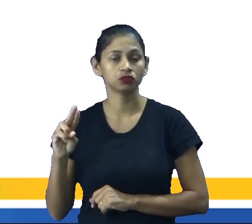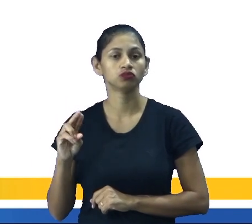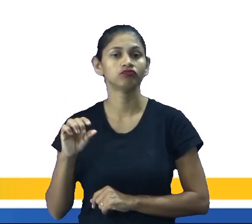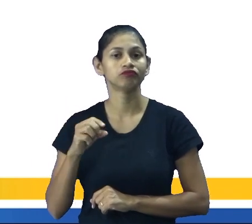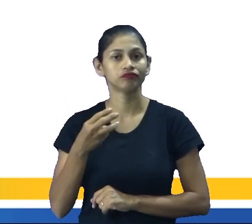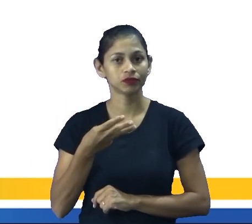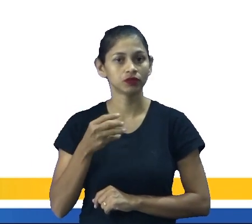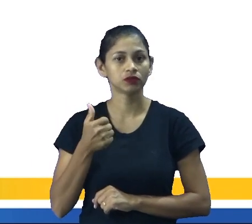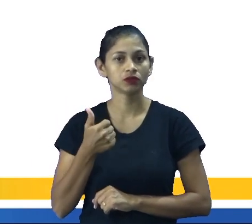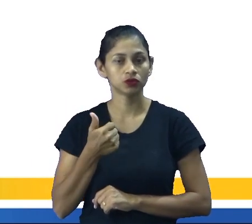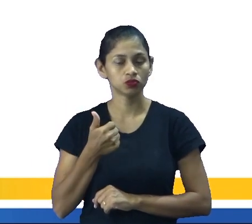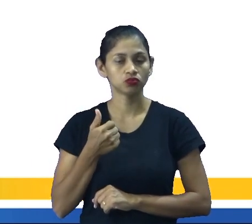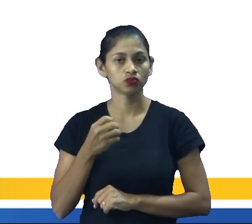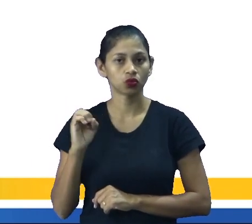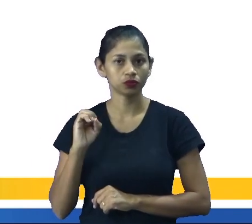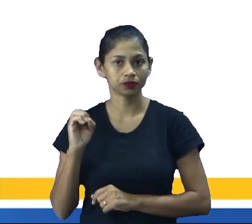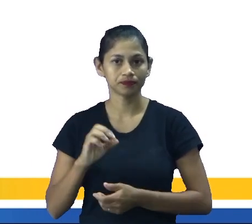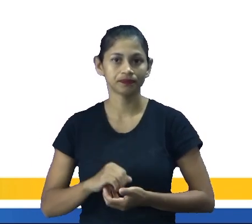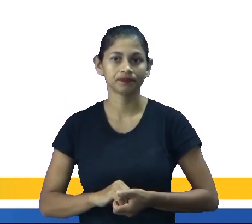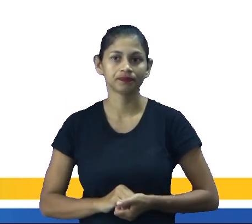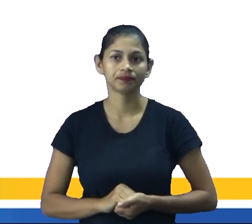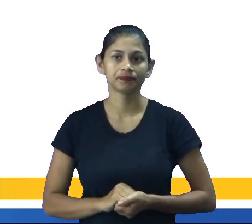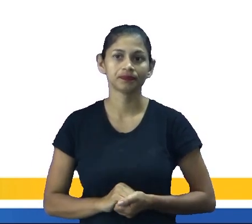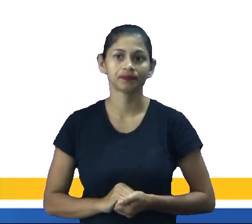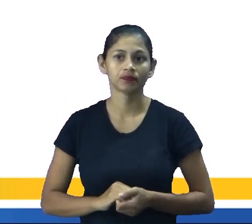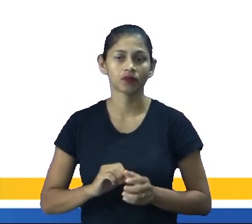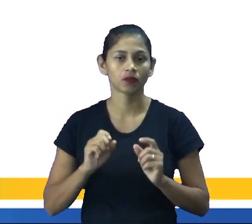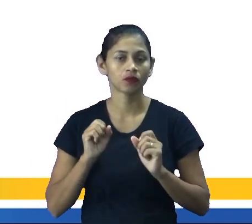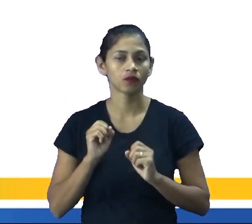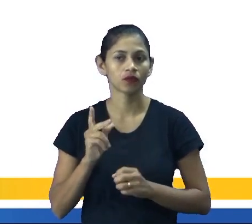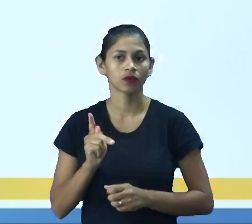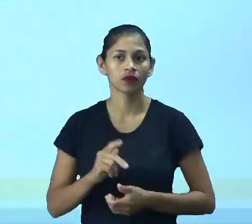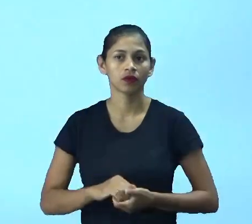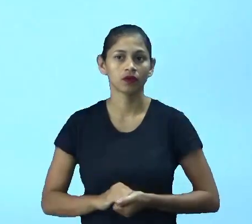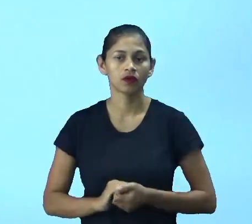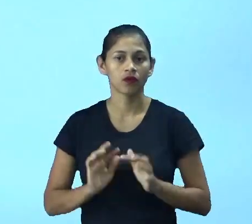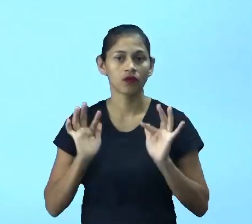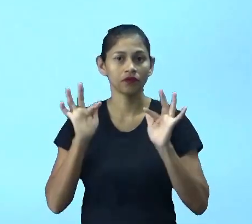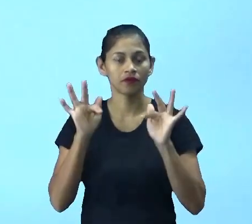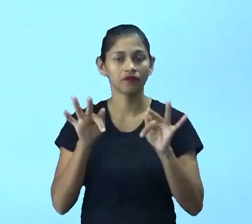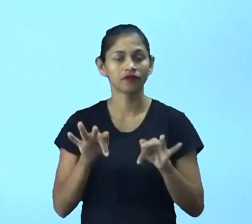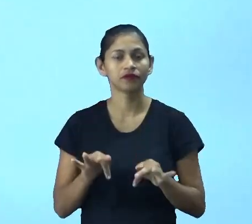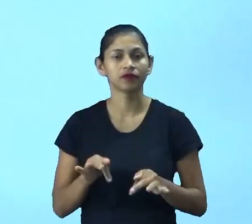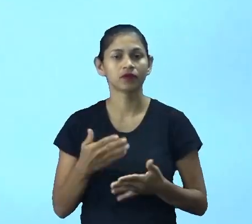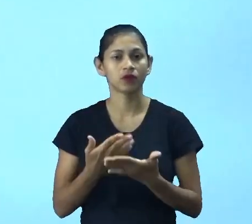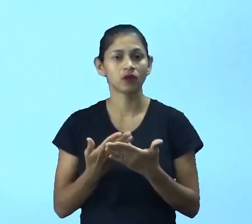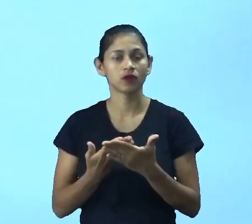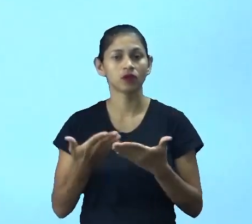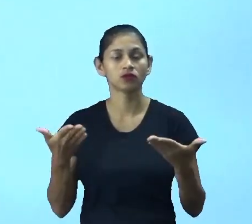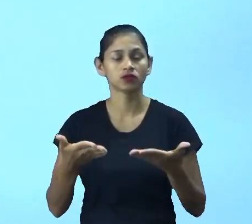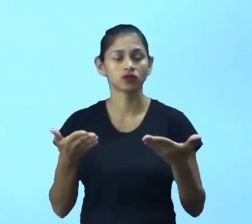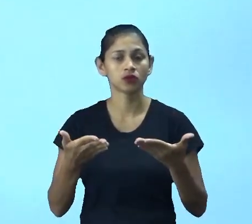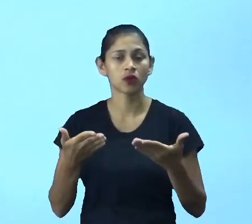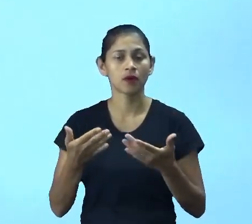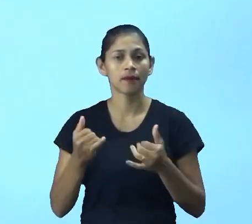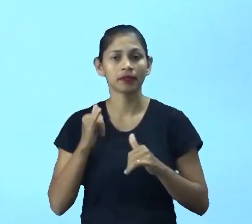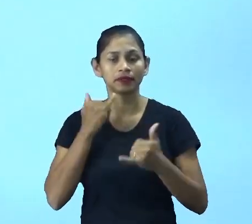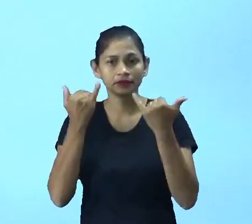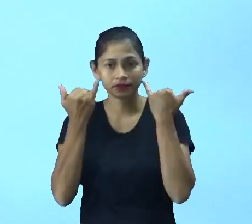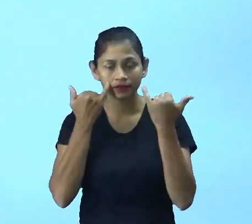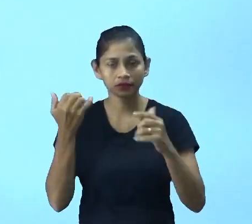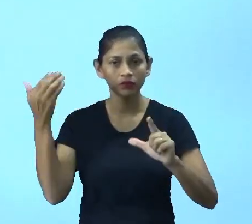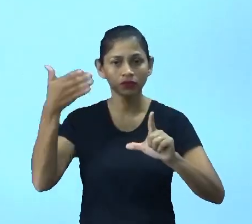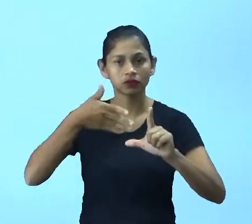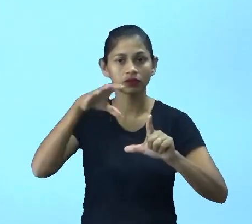31st, letra B. Ok? Finalizamos a aula de hoje. Para mais informações, acessem a